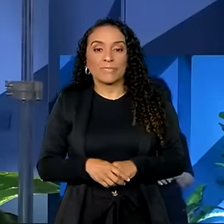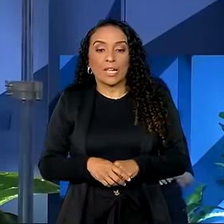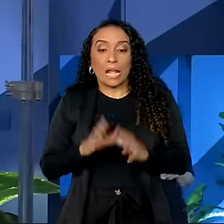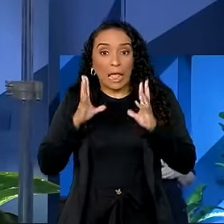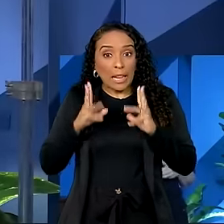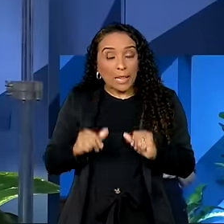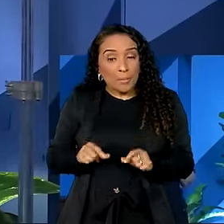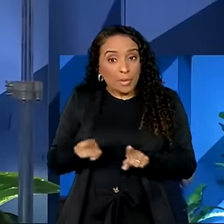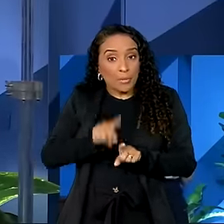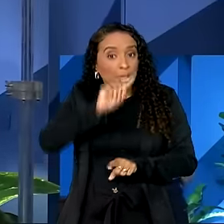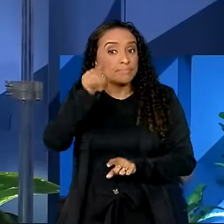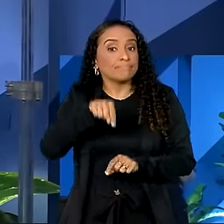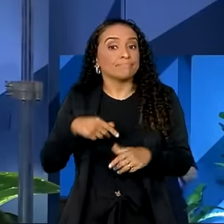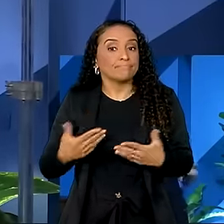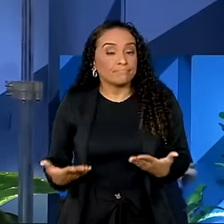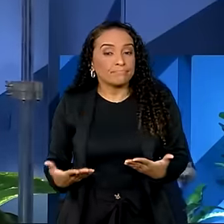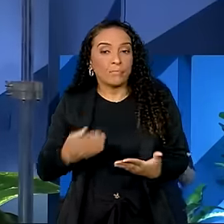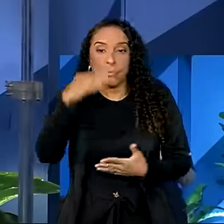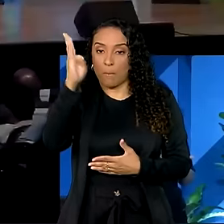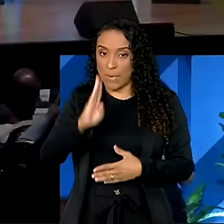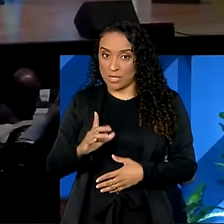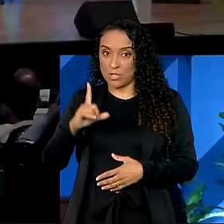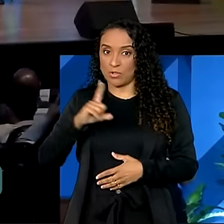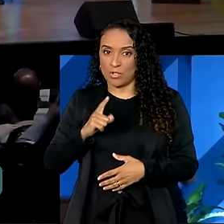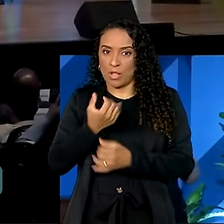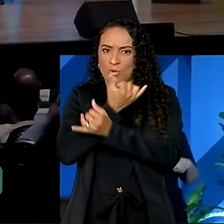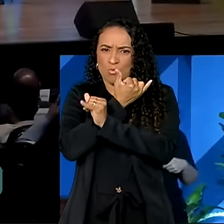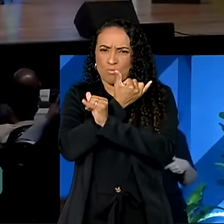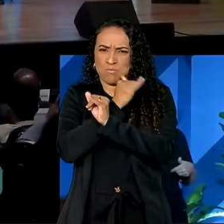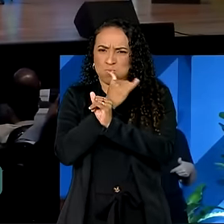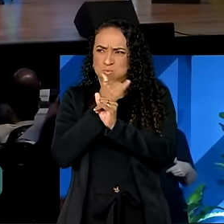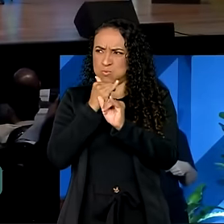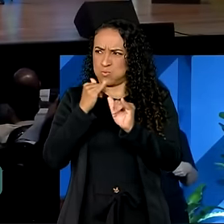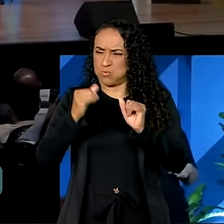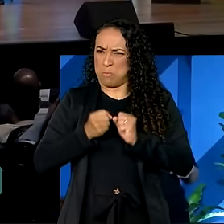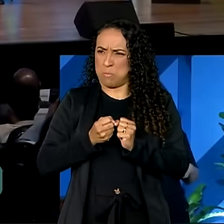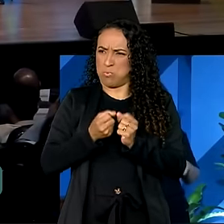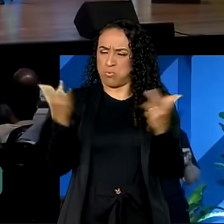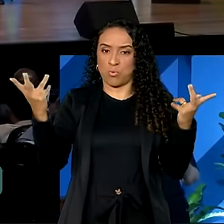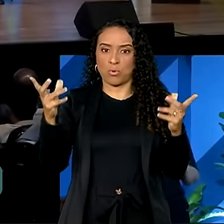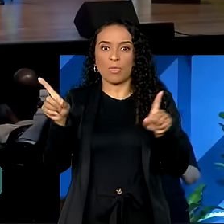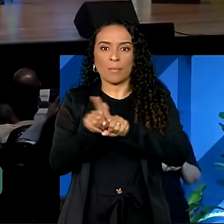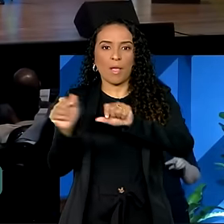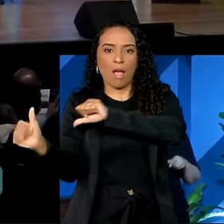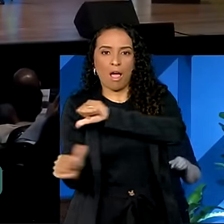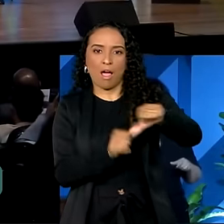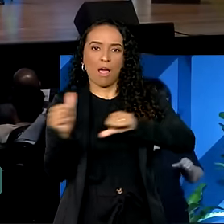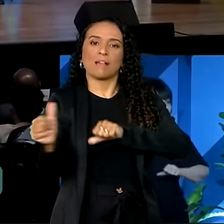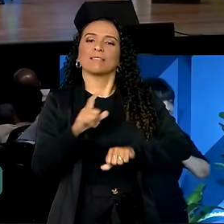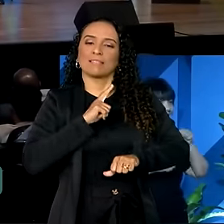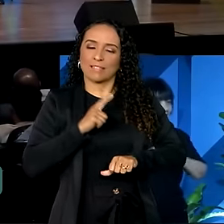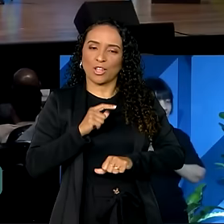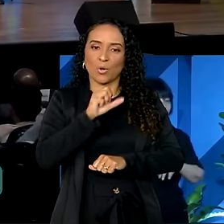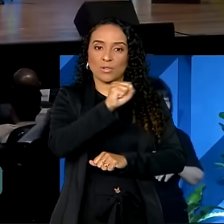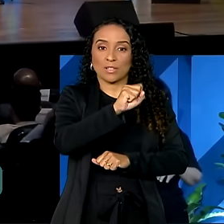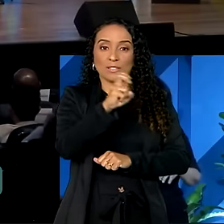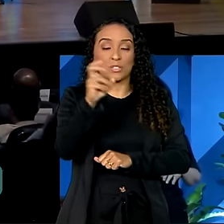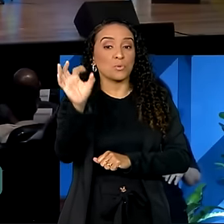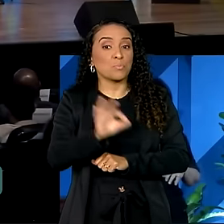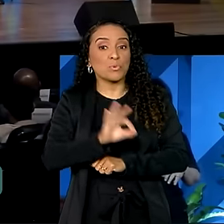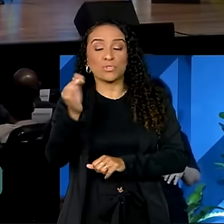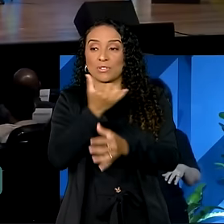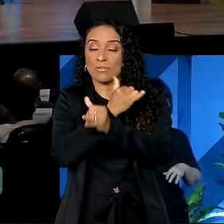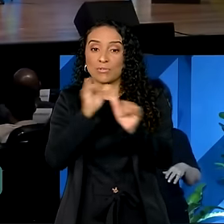limpa, o Brasil tem energia abundante e energia renovável. 85% da